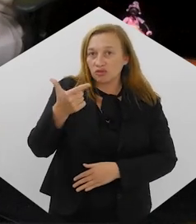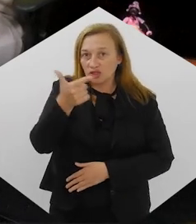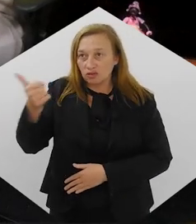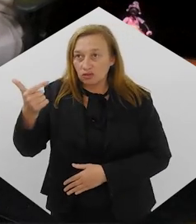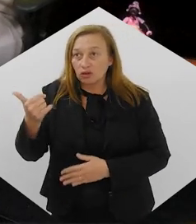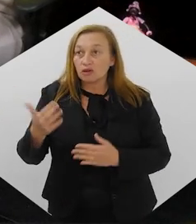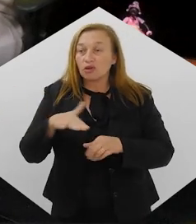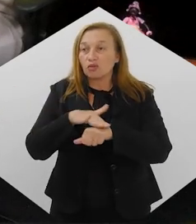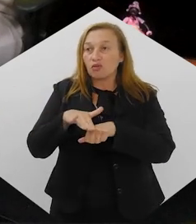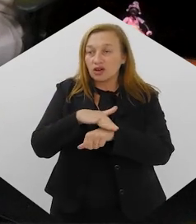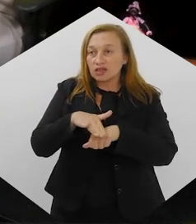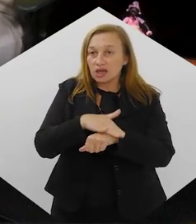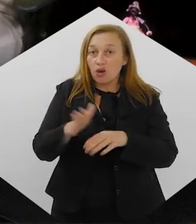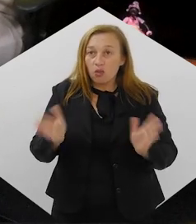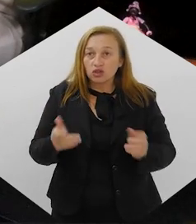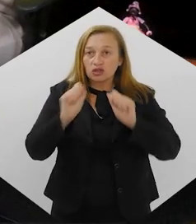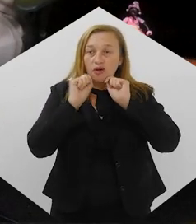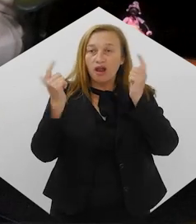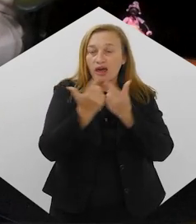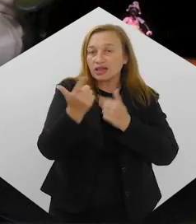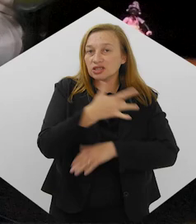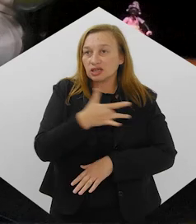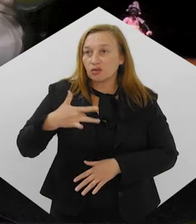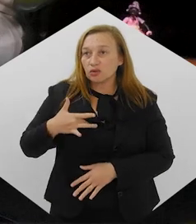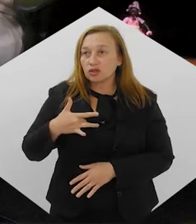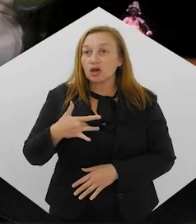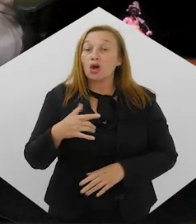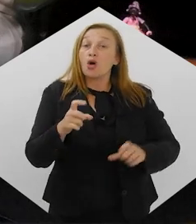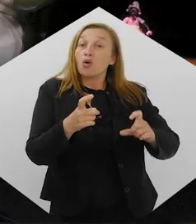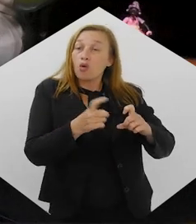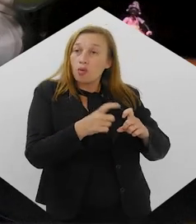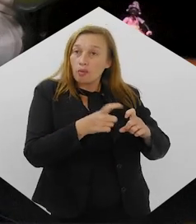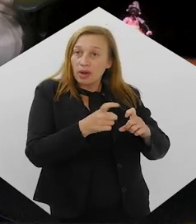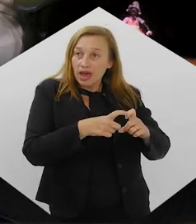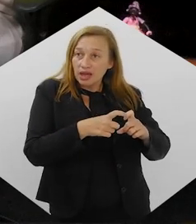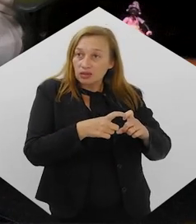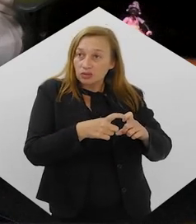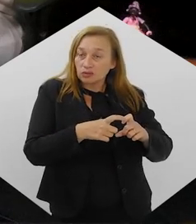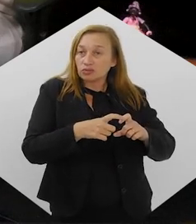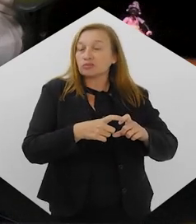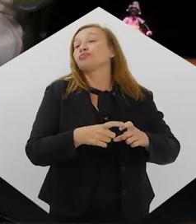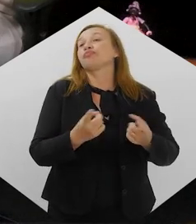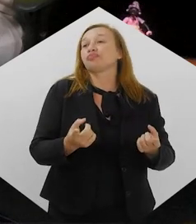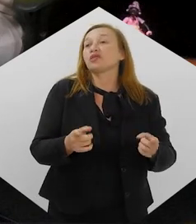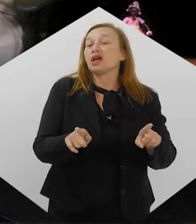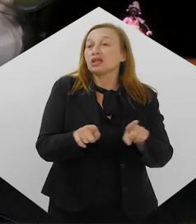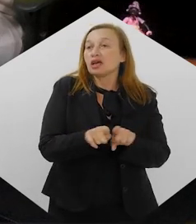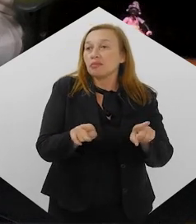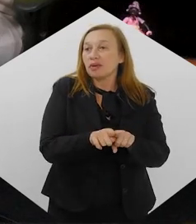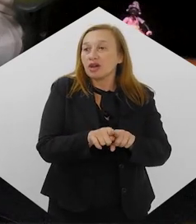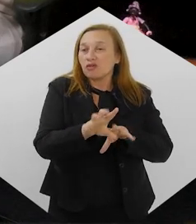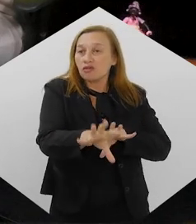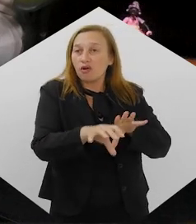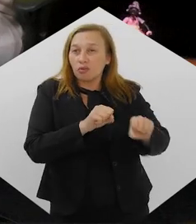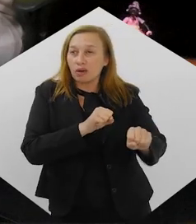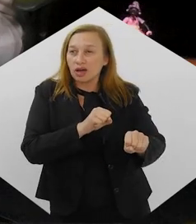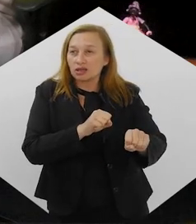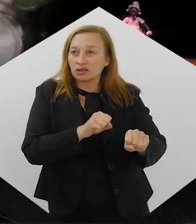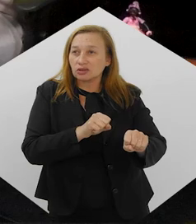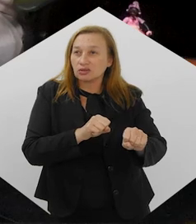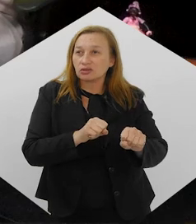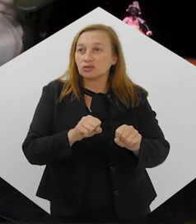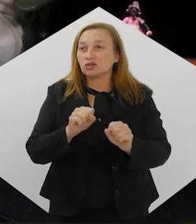vamos conversar no Alerje Saúde de hoje com o médico-oncologista clínico pelo Inca e também formado no Programa de